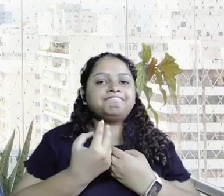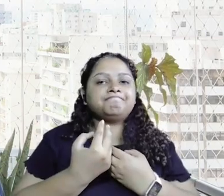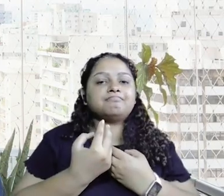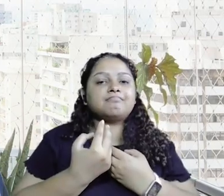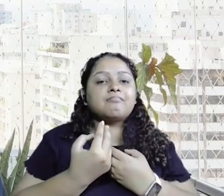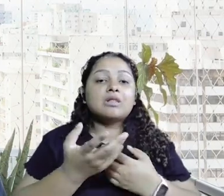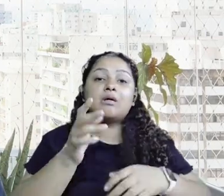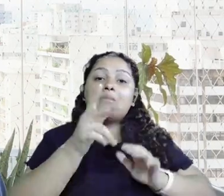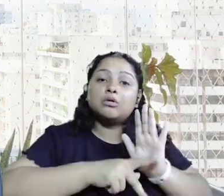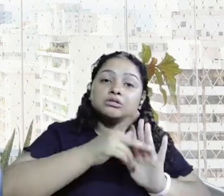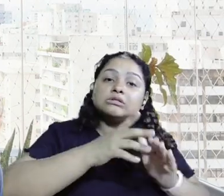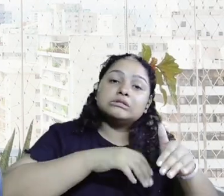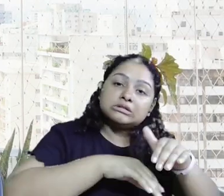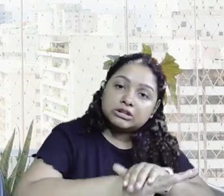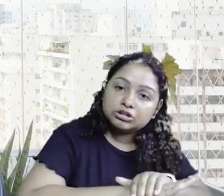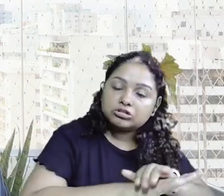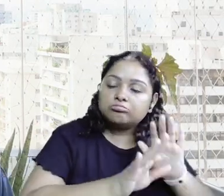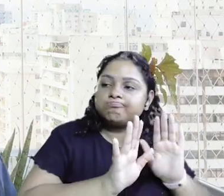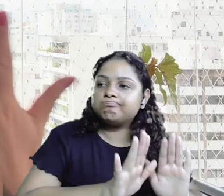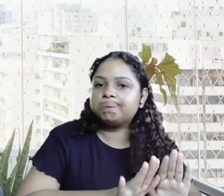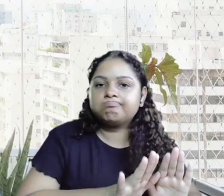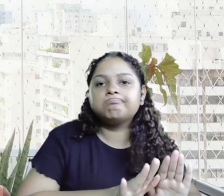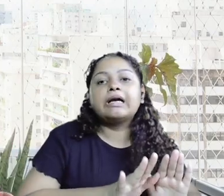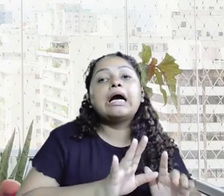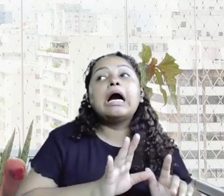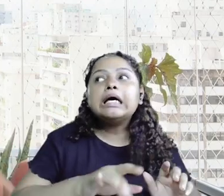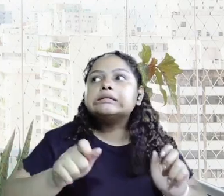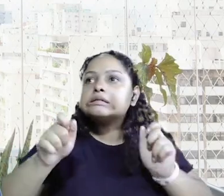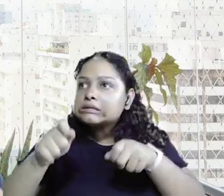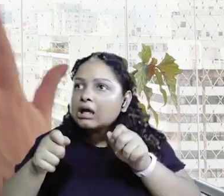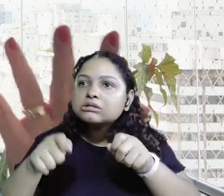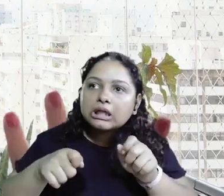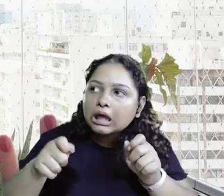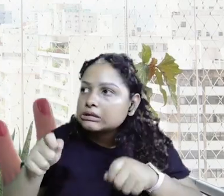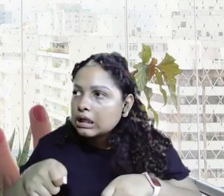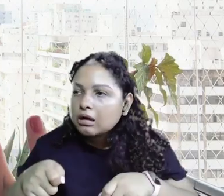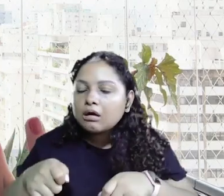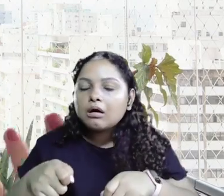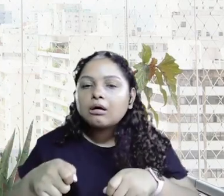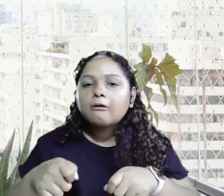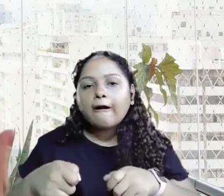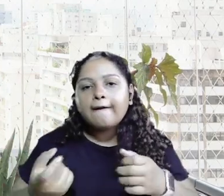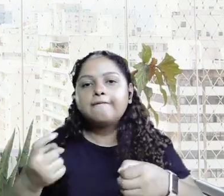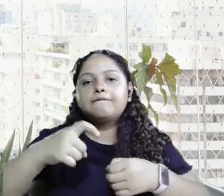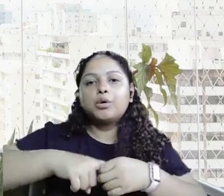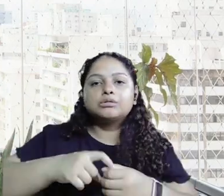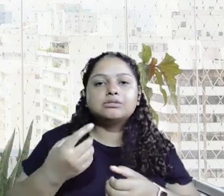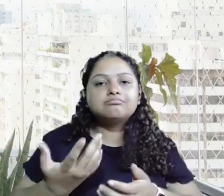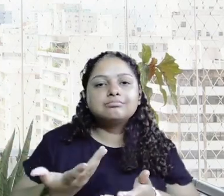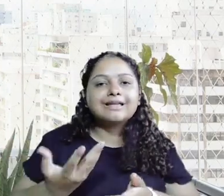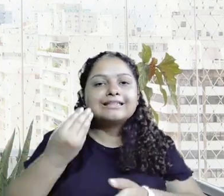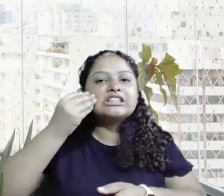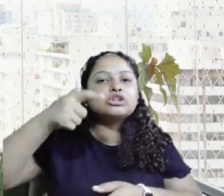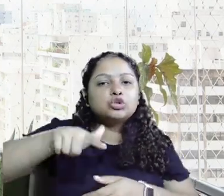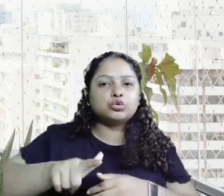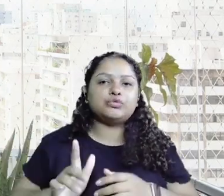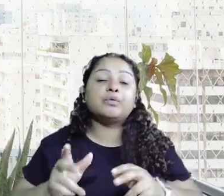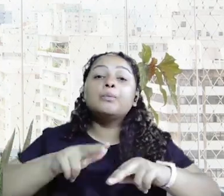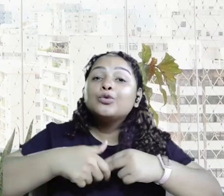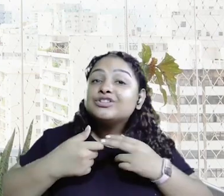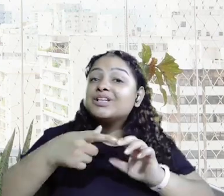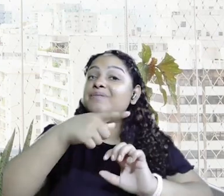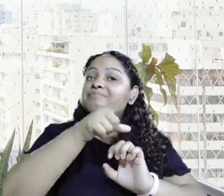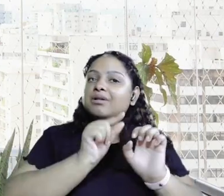então, a gente engaveta, a gente volta a operar quando é a hora, tem que saber esperar também, por isso que